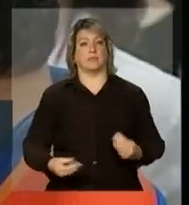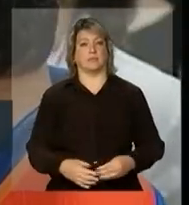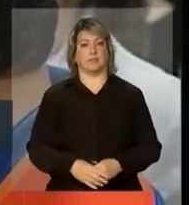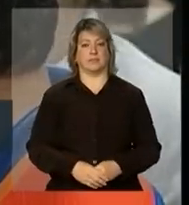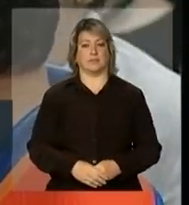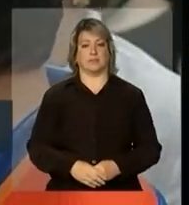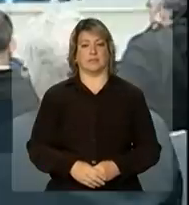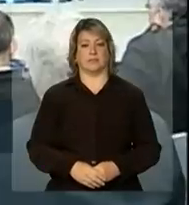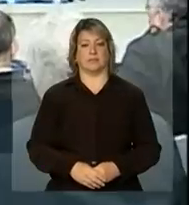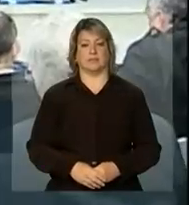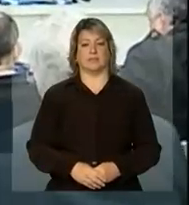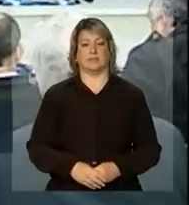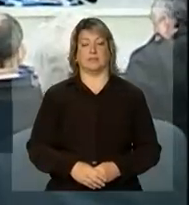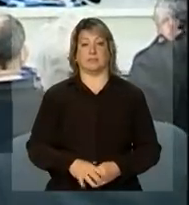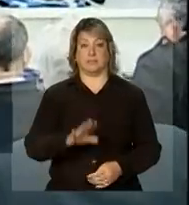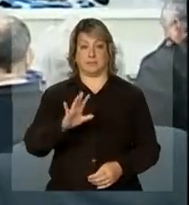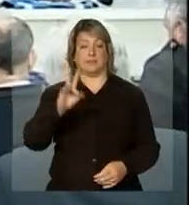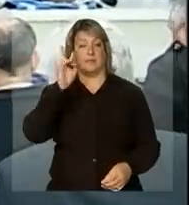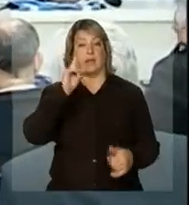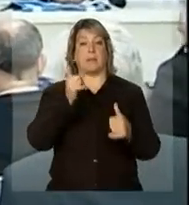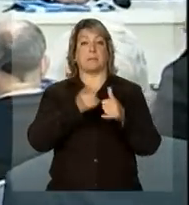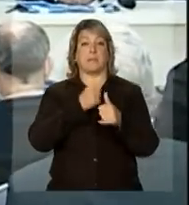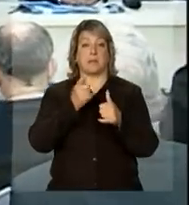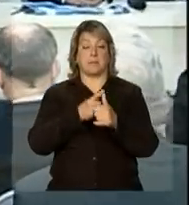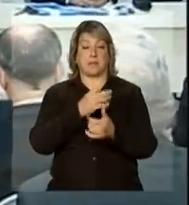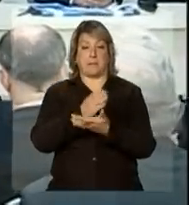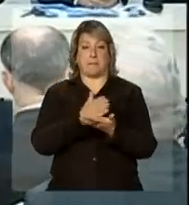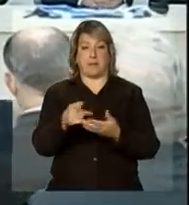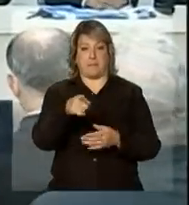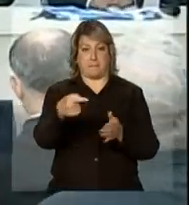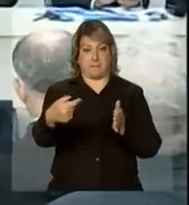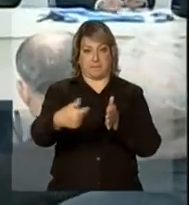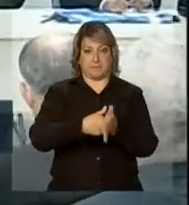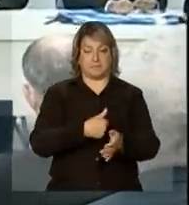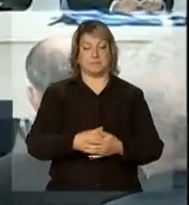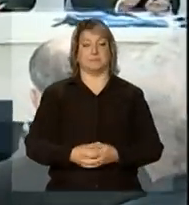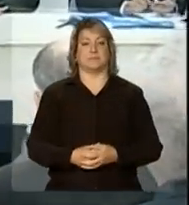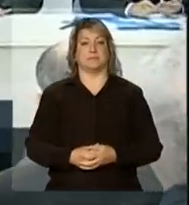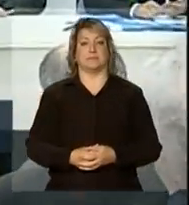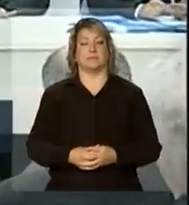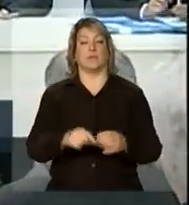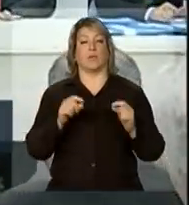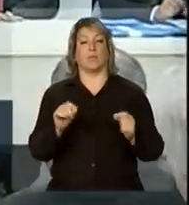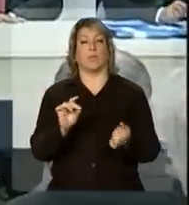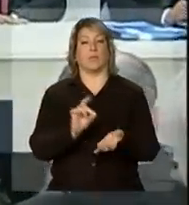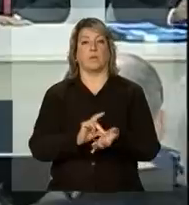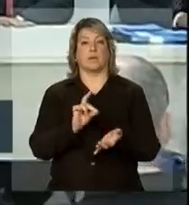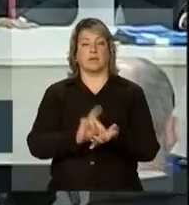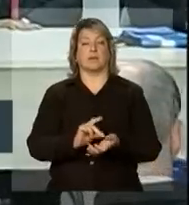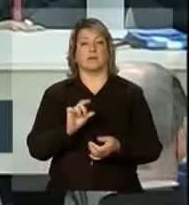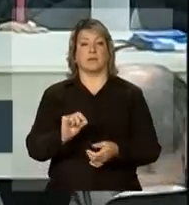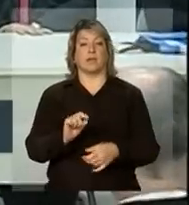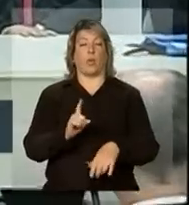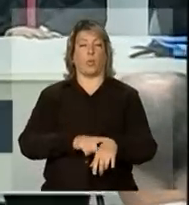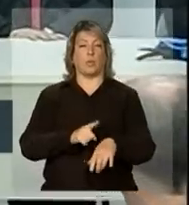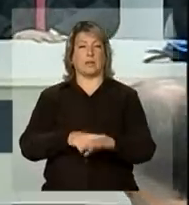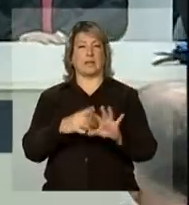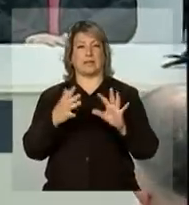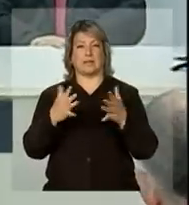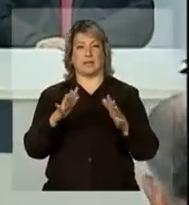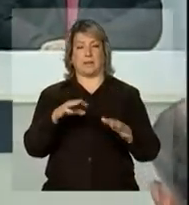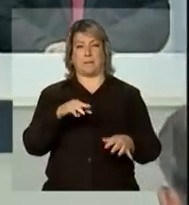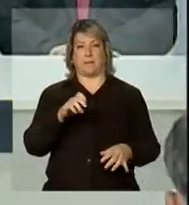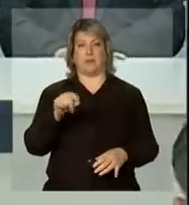Bom, em relação à primeira parte da pergunta, na realidade, o tempo médio no